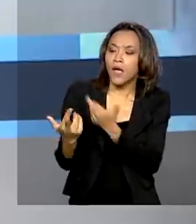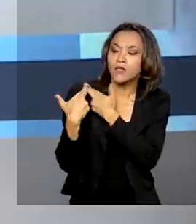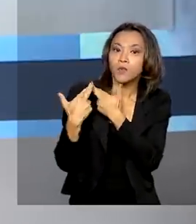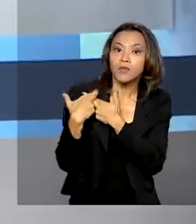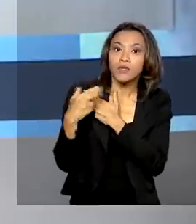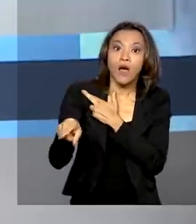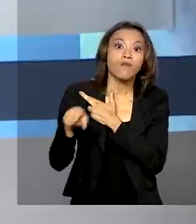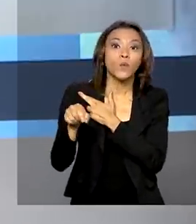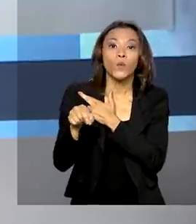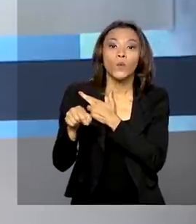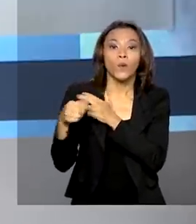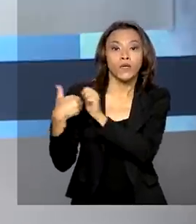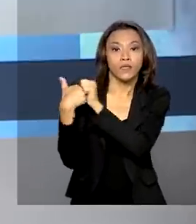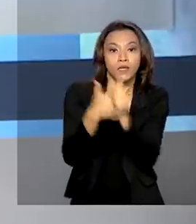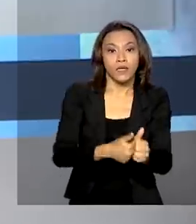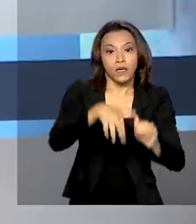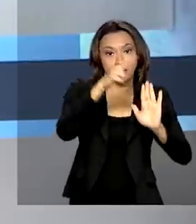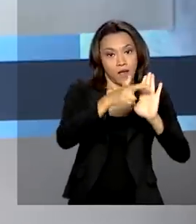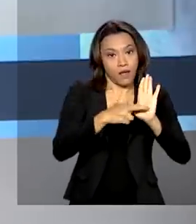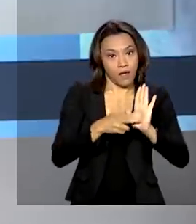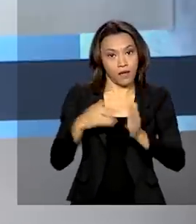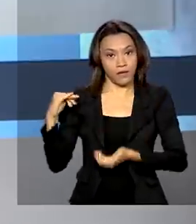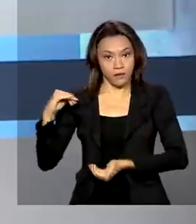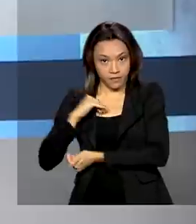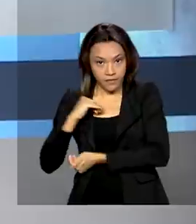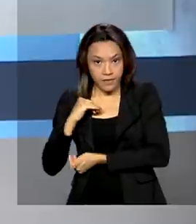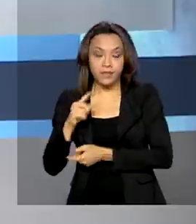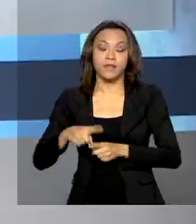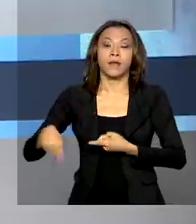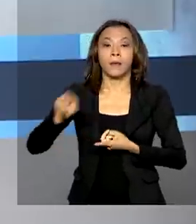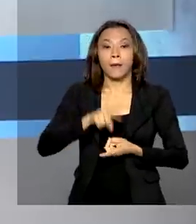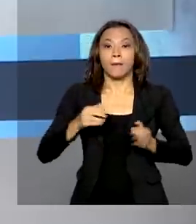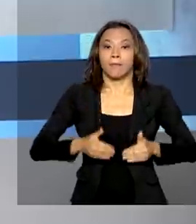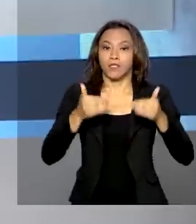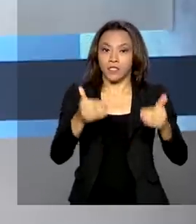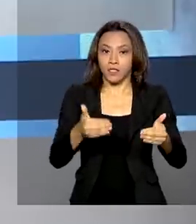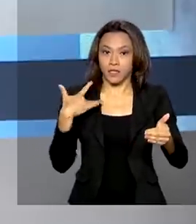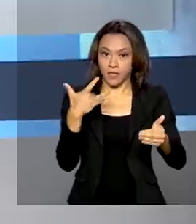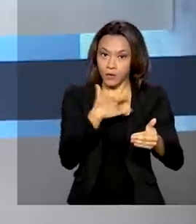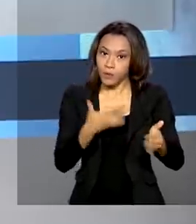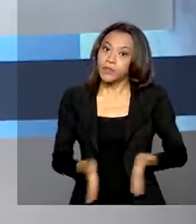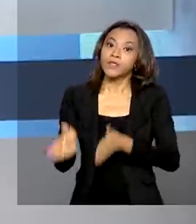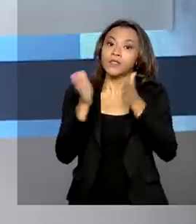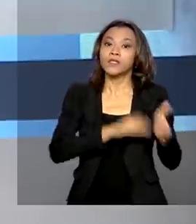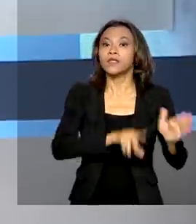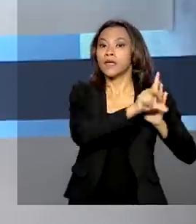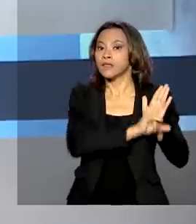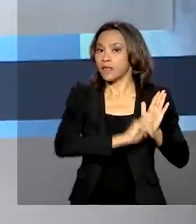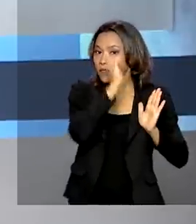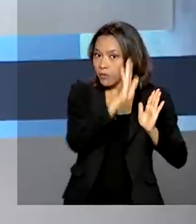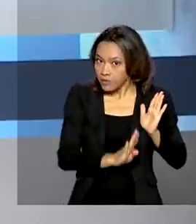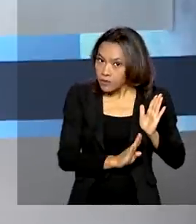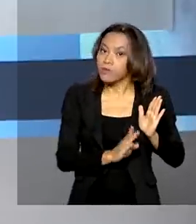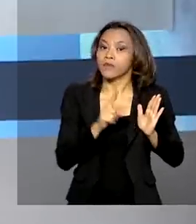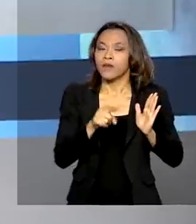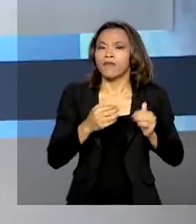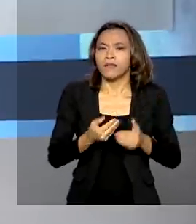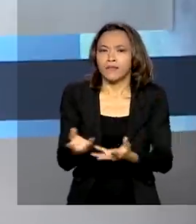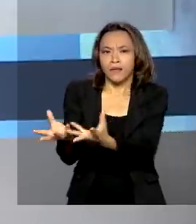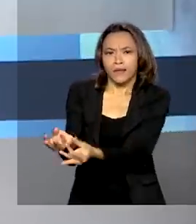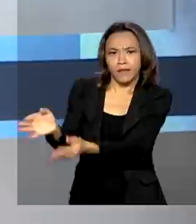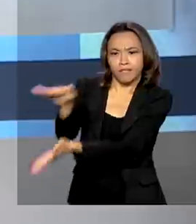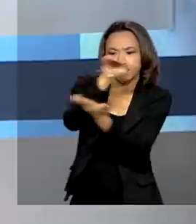atenderem aos critérios da Anvisa, Ministério da Saúde e legislação brasileira. As doses devem ser entregues em cinco